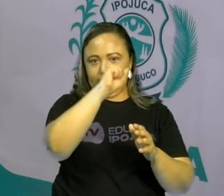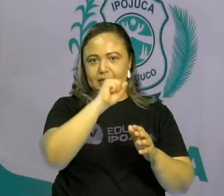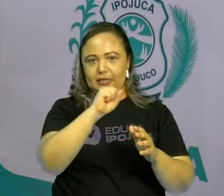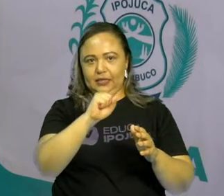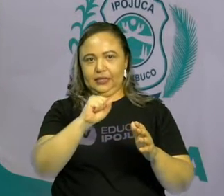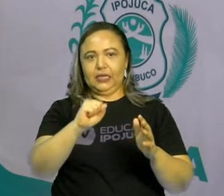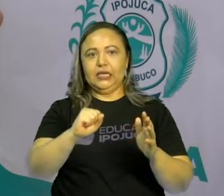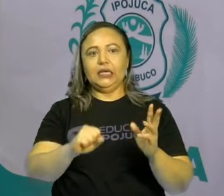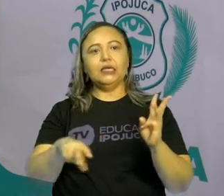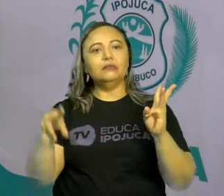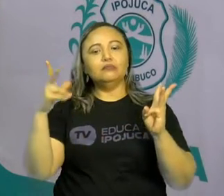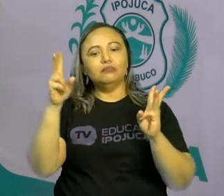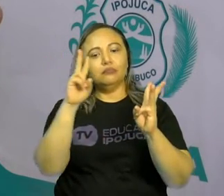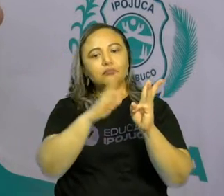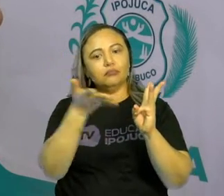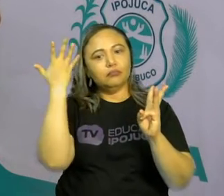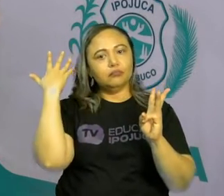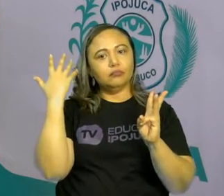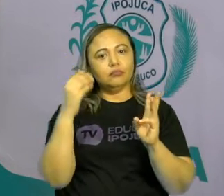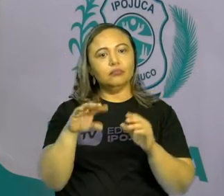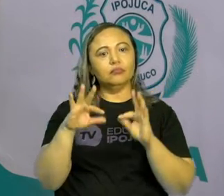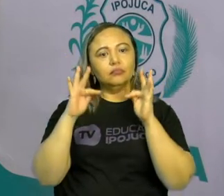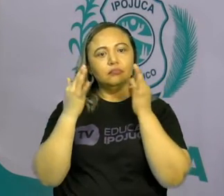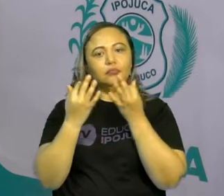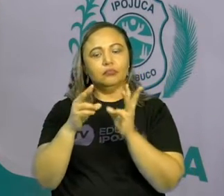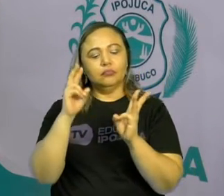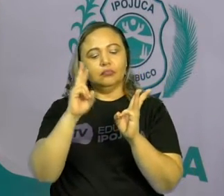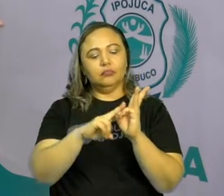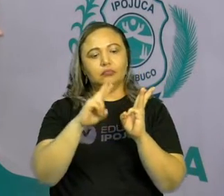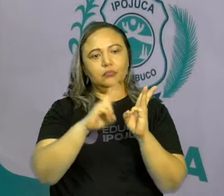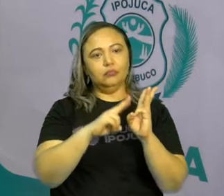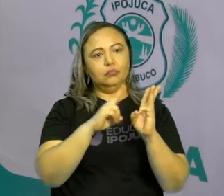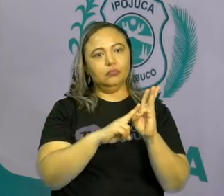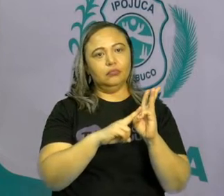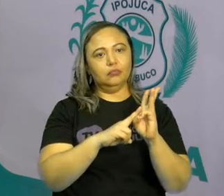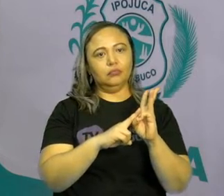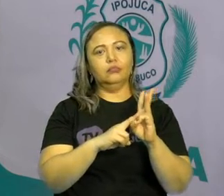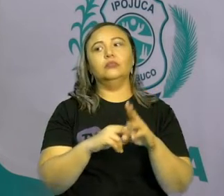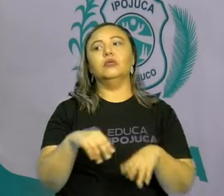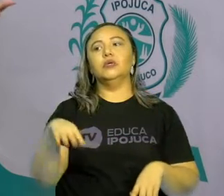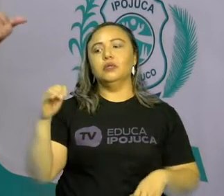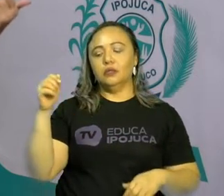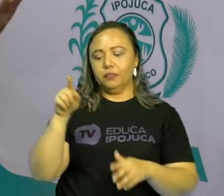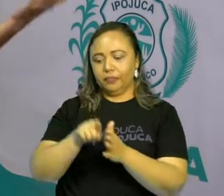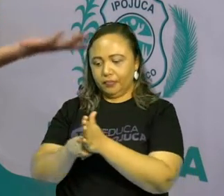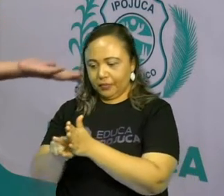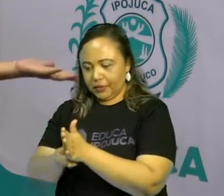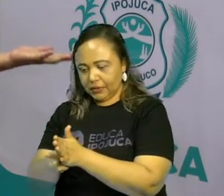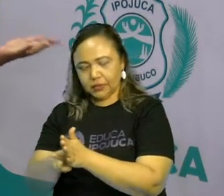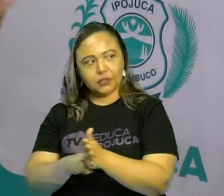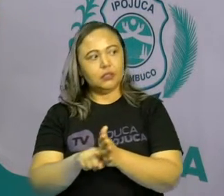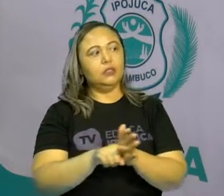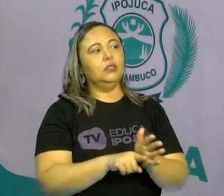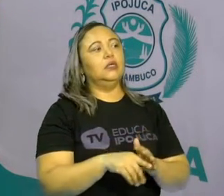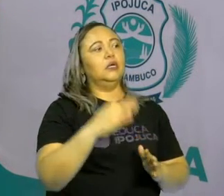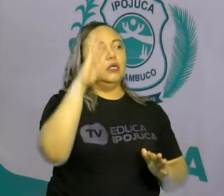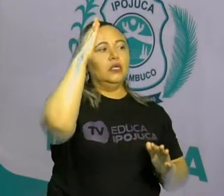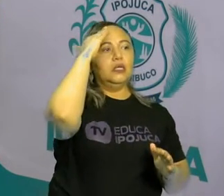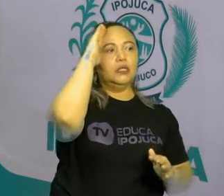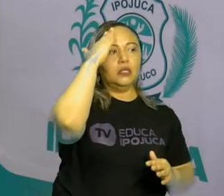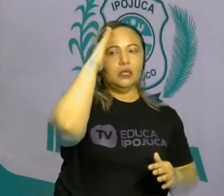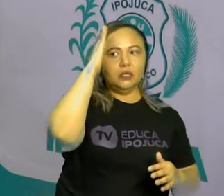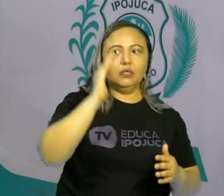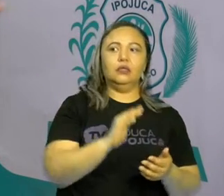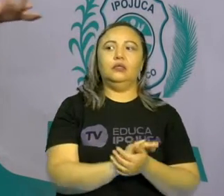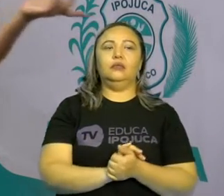família, não é? Então, será que a gente pode pesquisar na nossa casa e entender que traços culturais tem